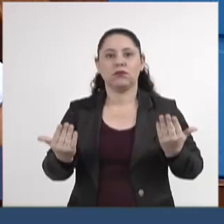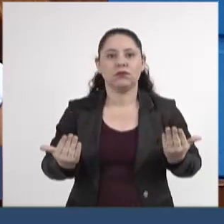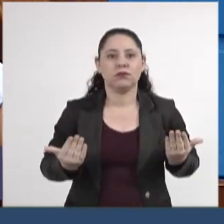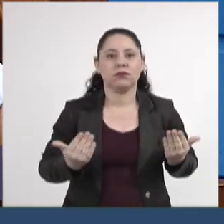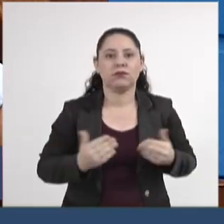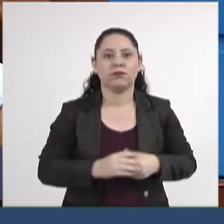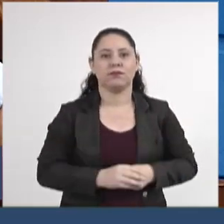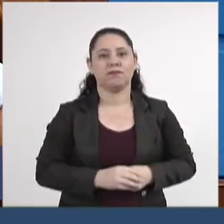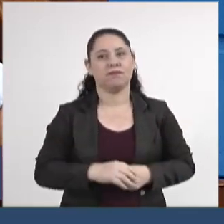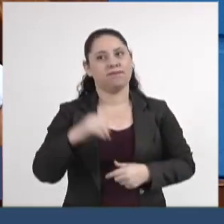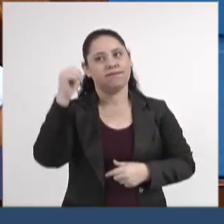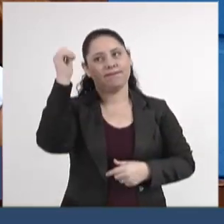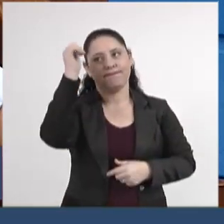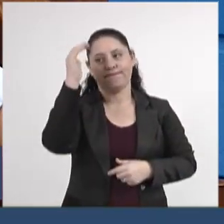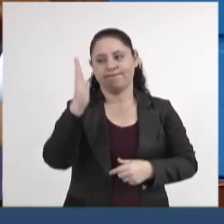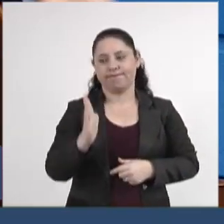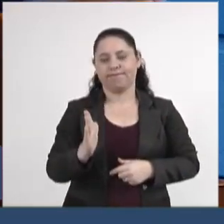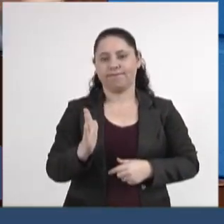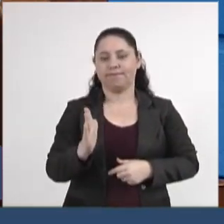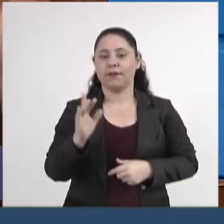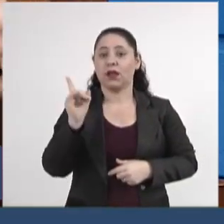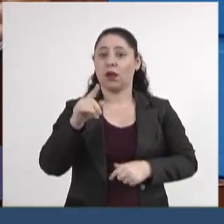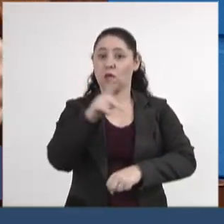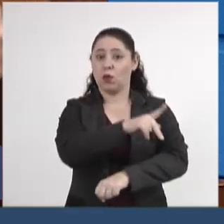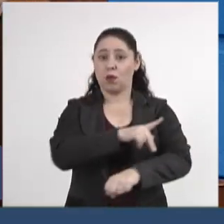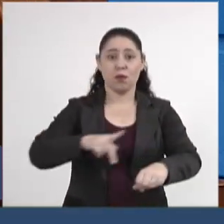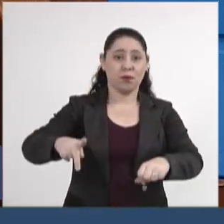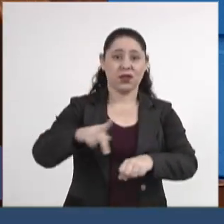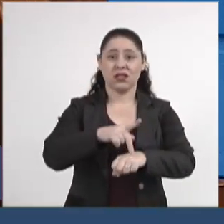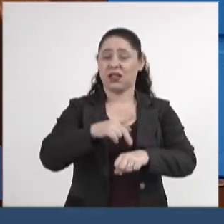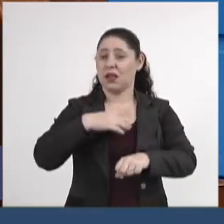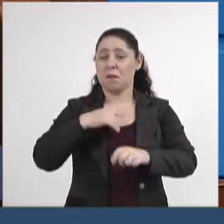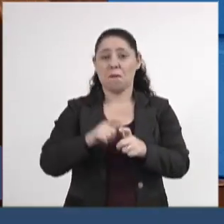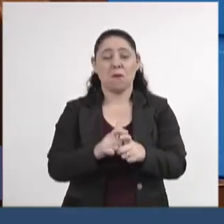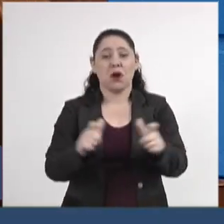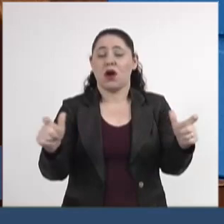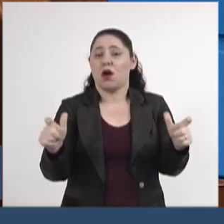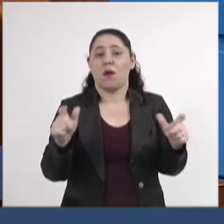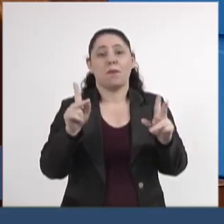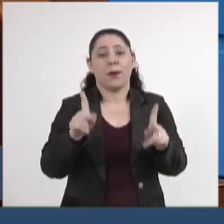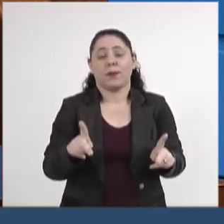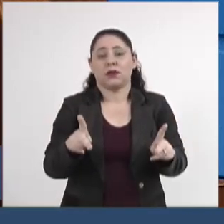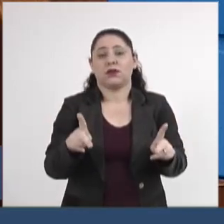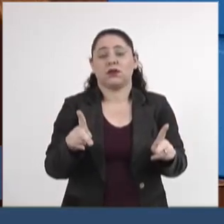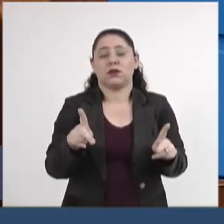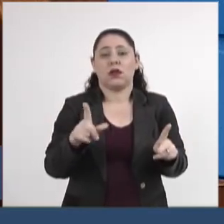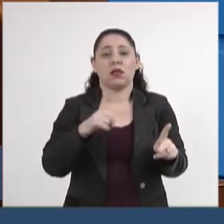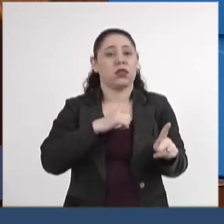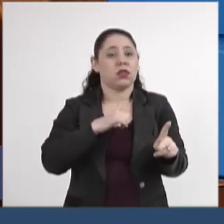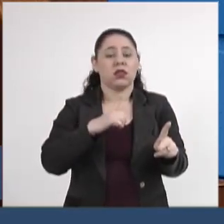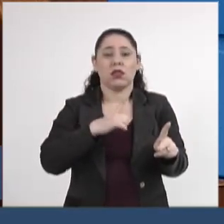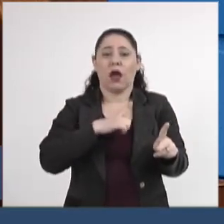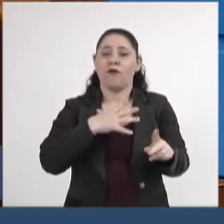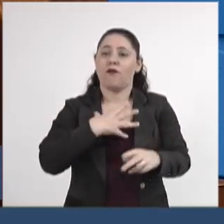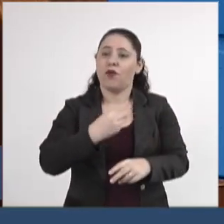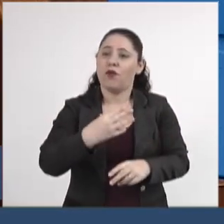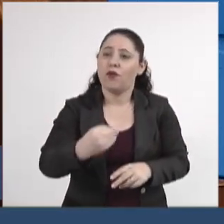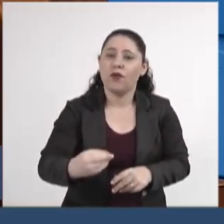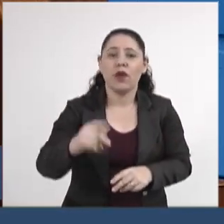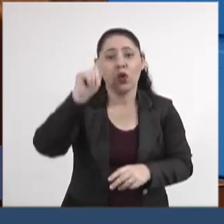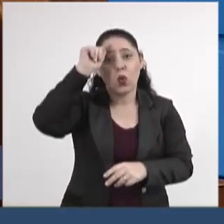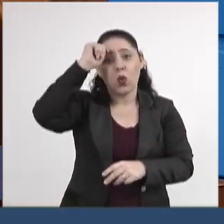E o Brasil é um país que tem a maioria da sua população de afro-brasileiros.